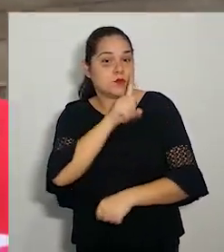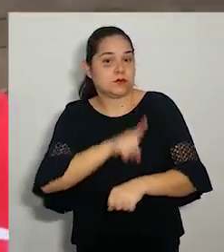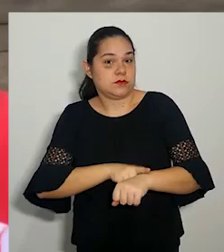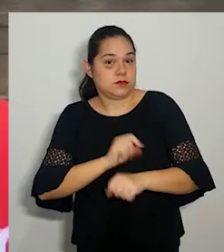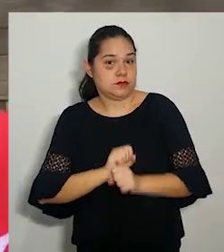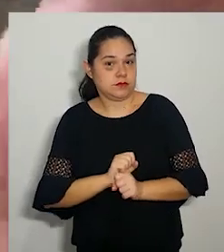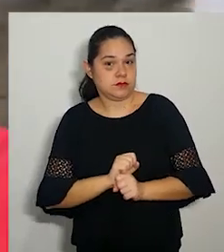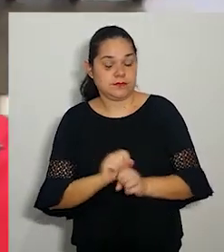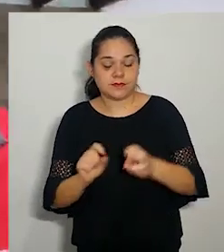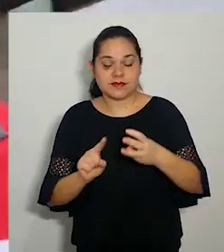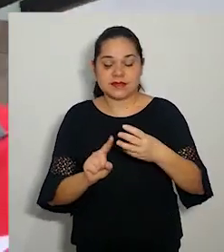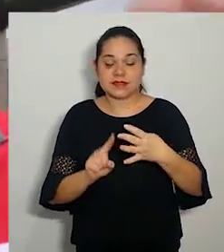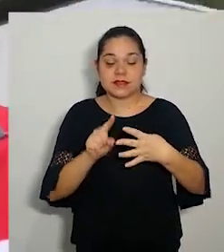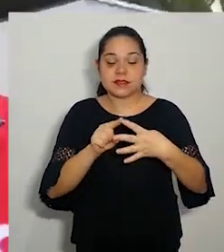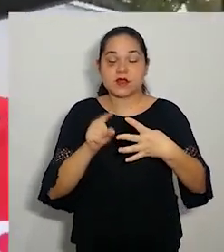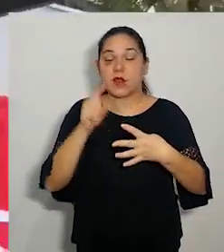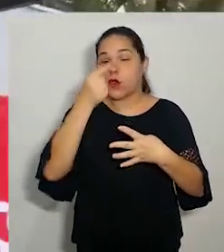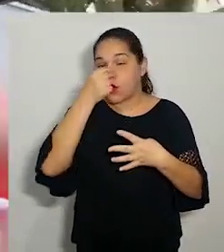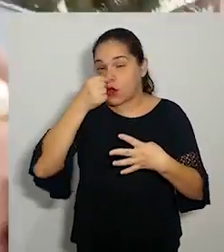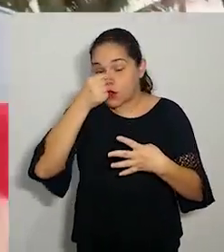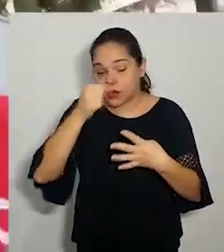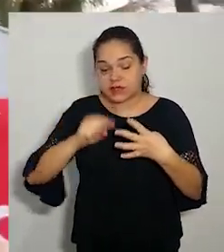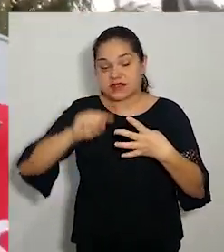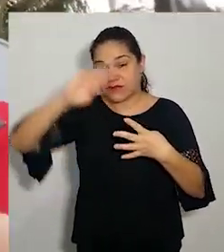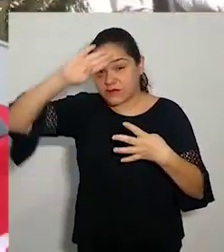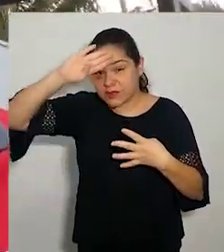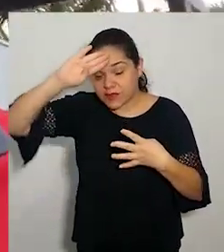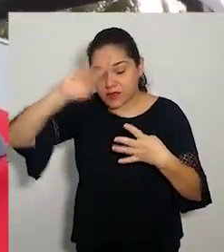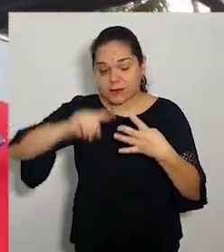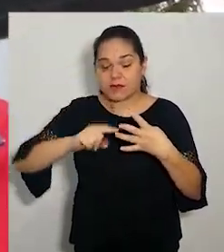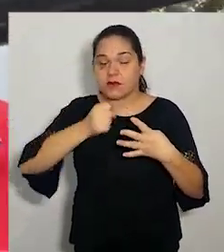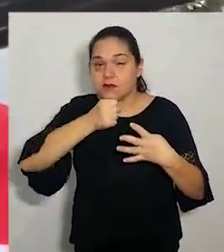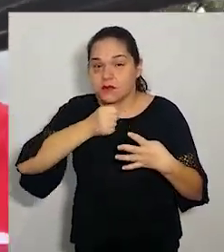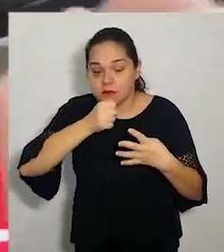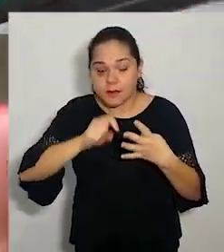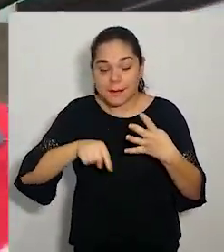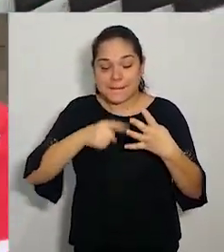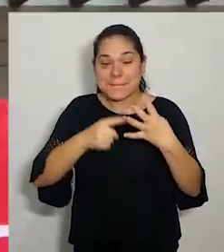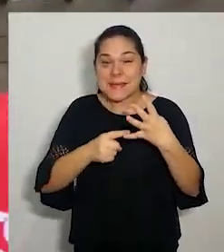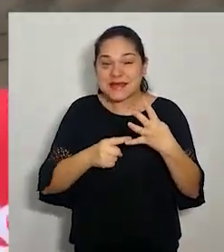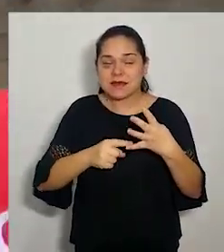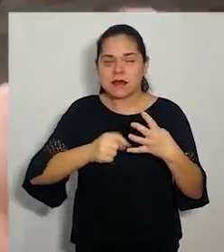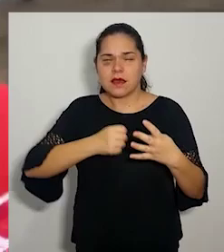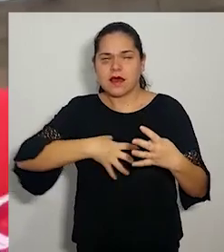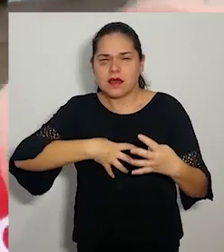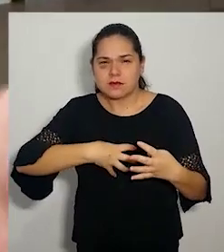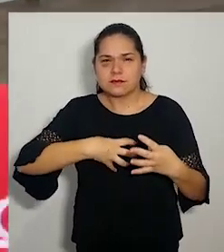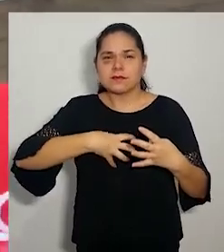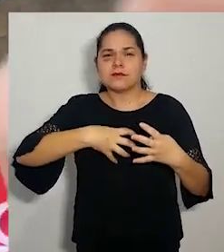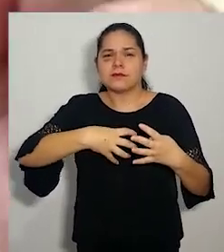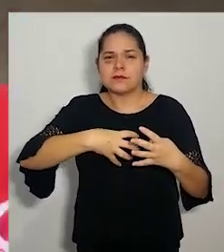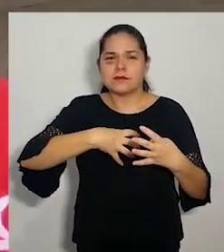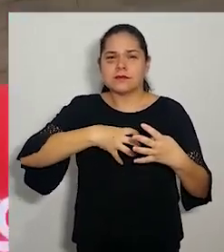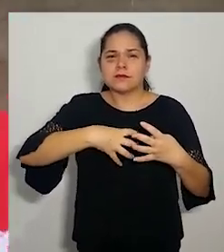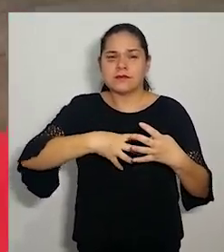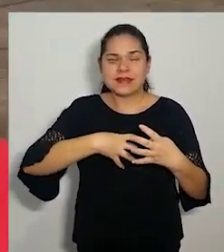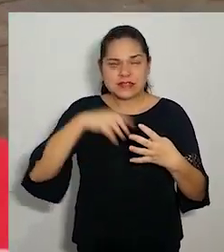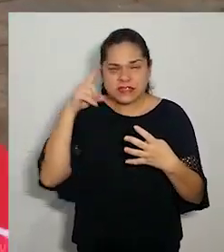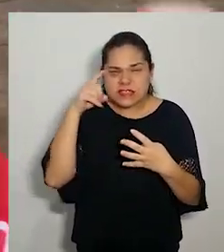tiver coriza, tosse, febre e dificuldade de respirar, leve ele